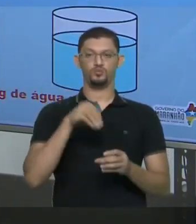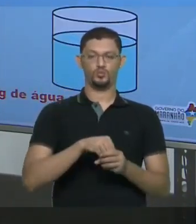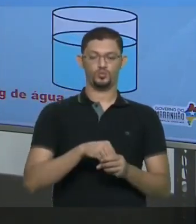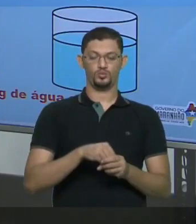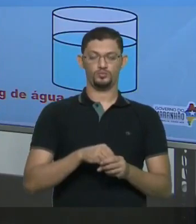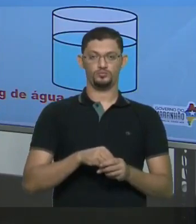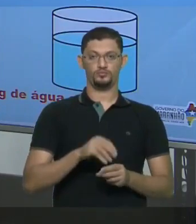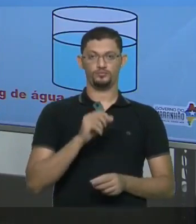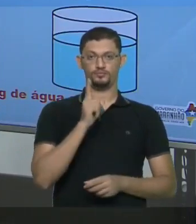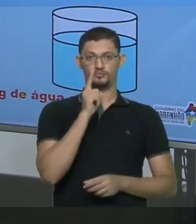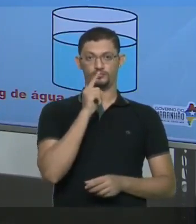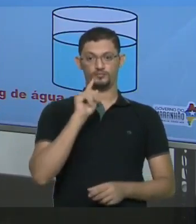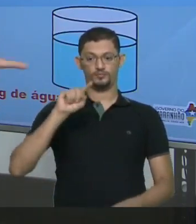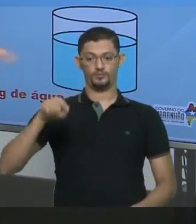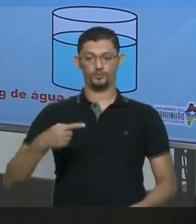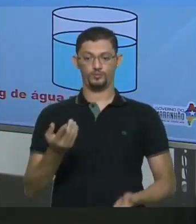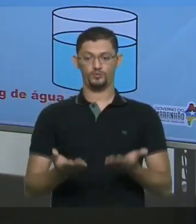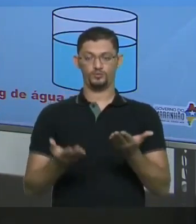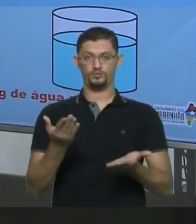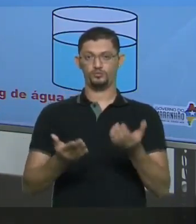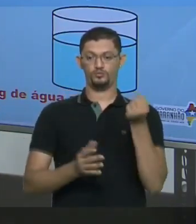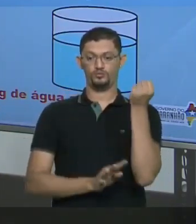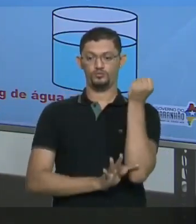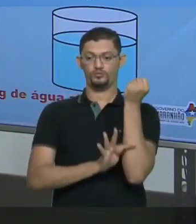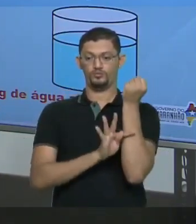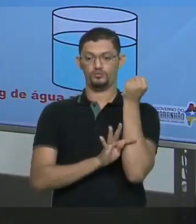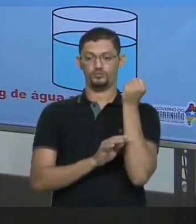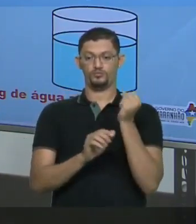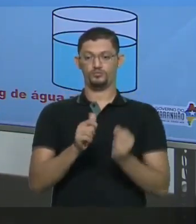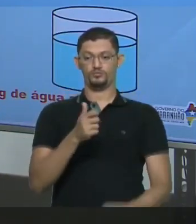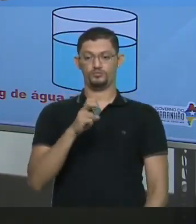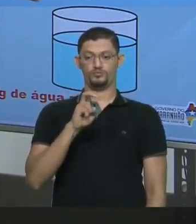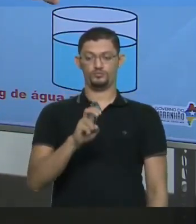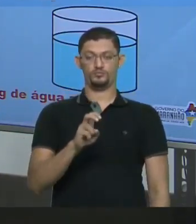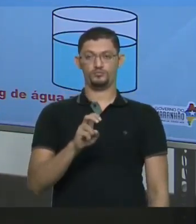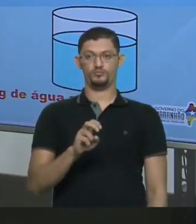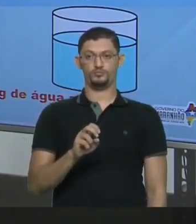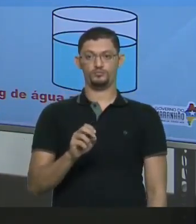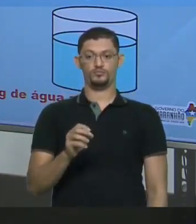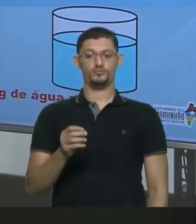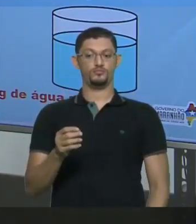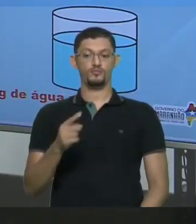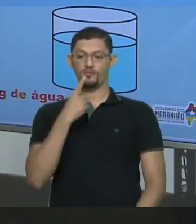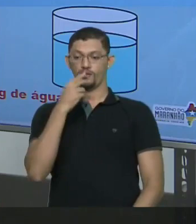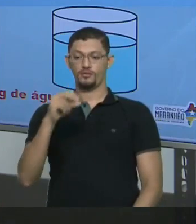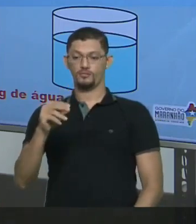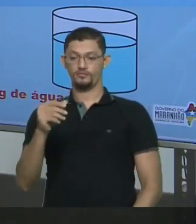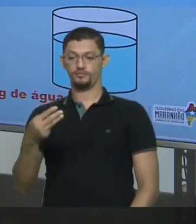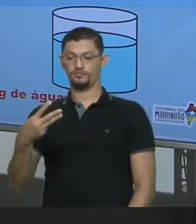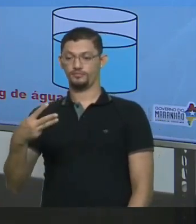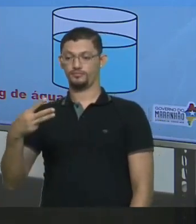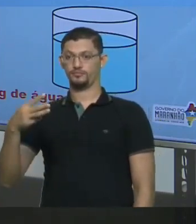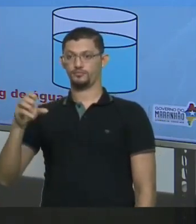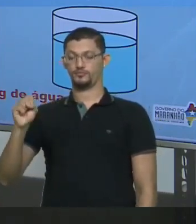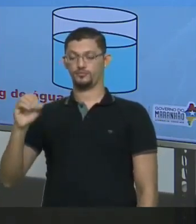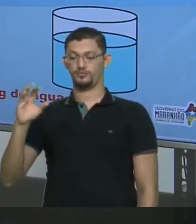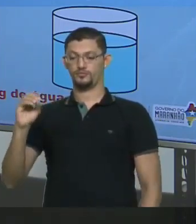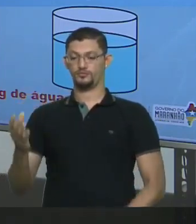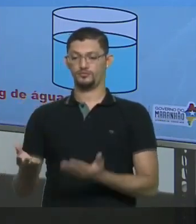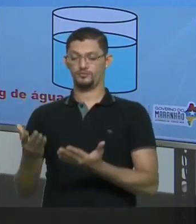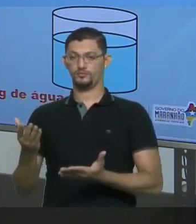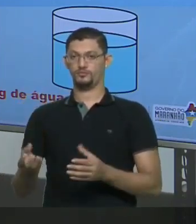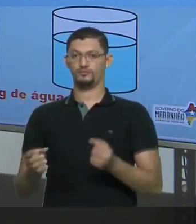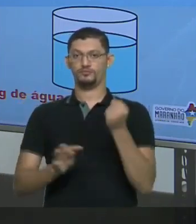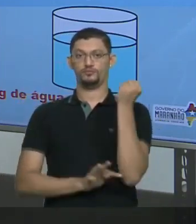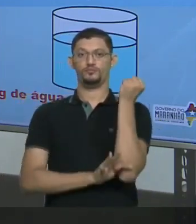Mil gramas de água A 15 graus Celsius Se eu colocar 350 gramas De sal de cozinha Eu estou colocando Naquela